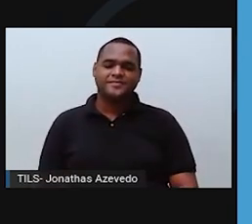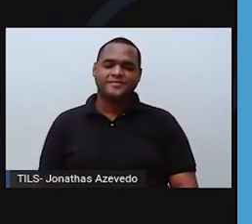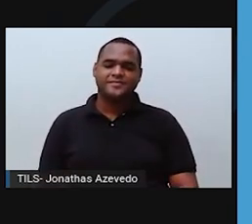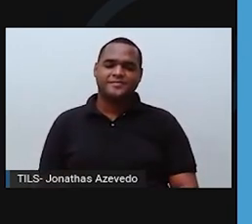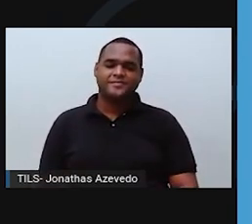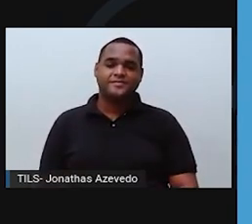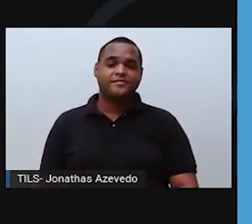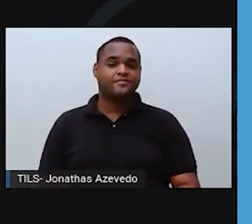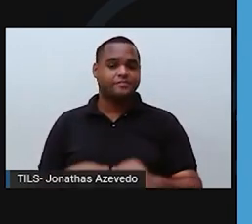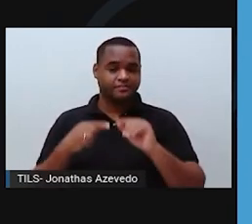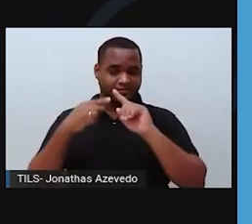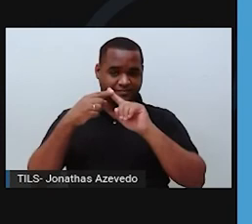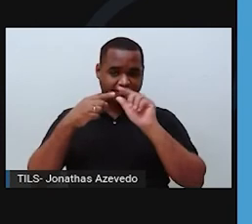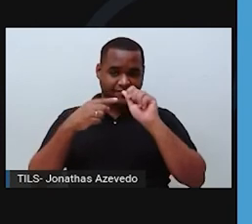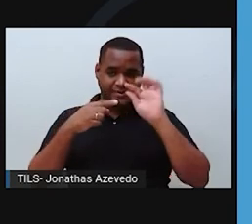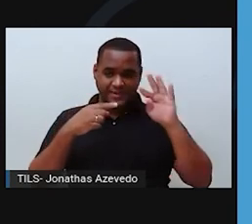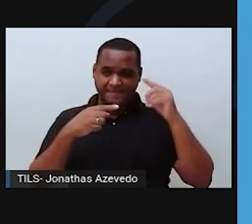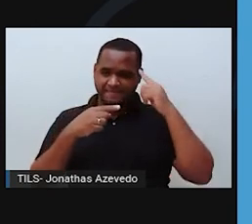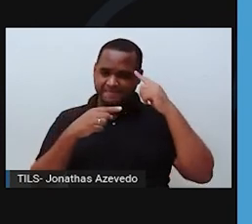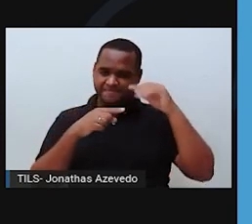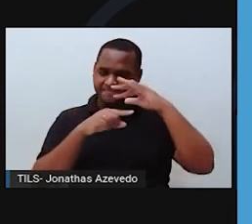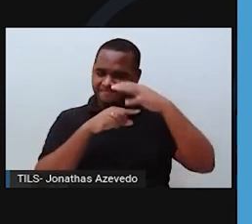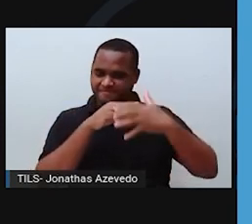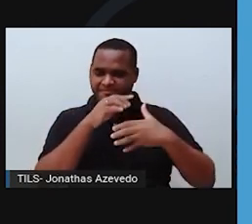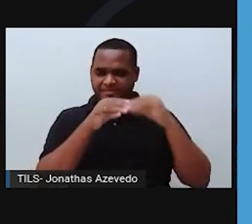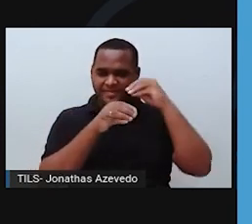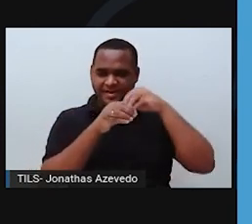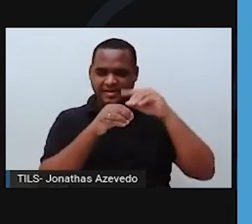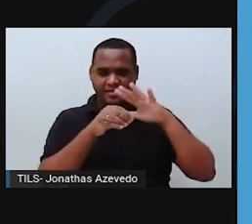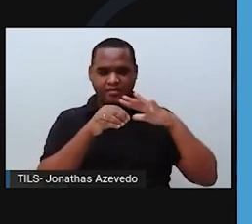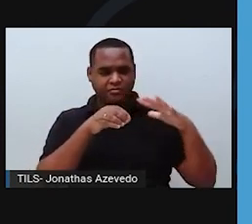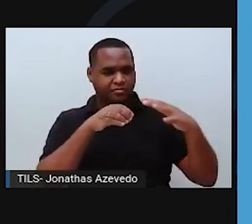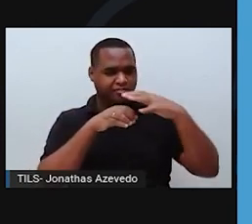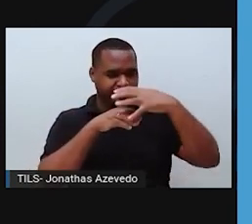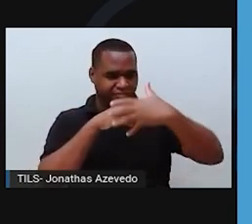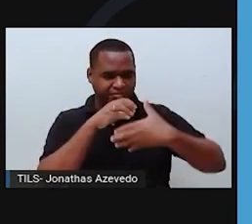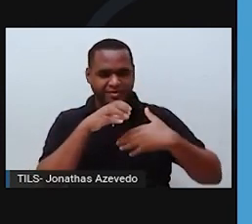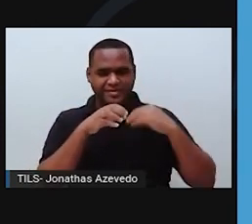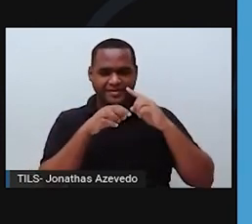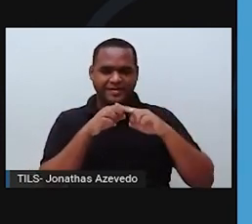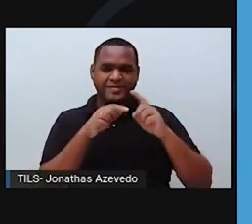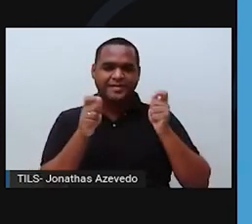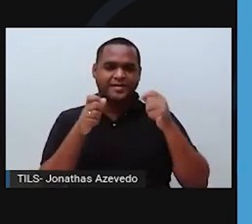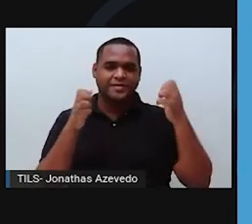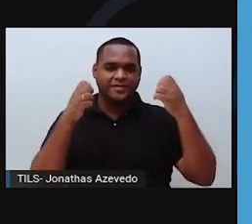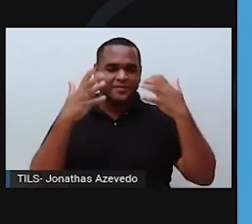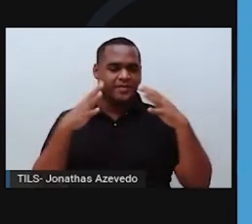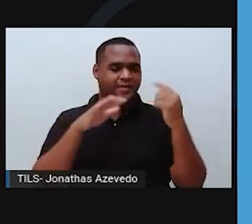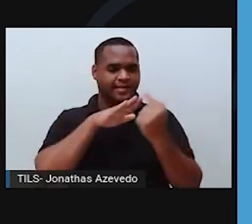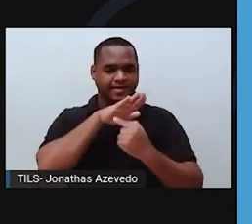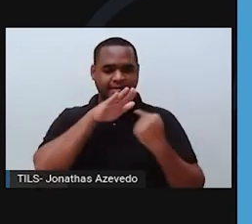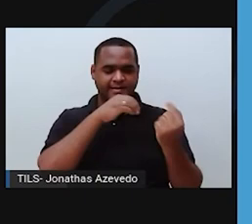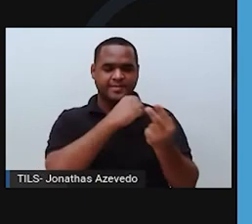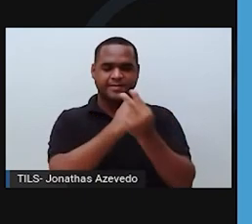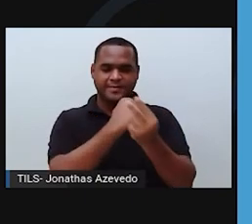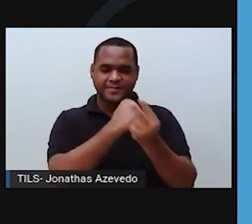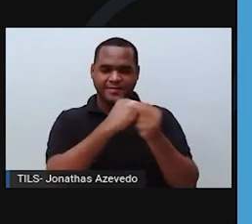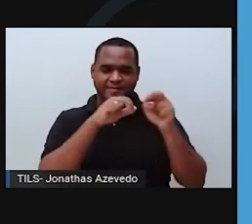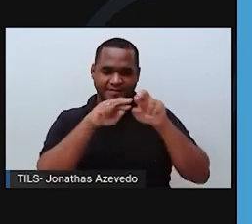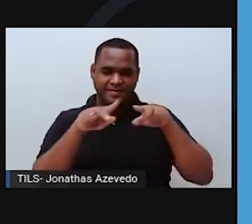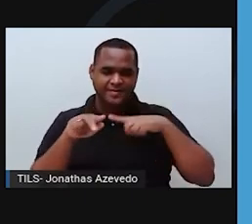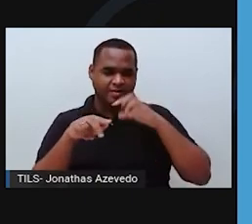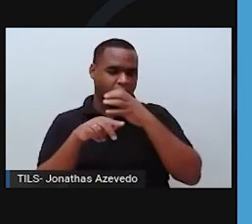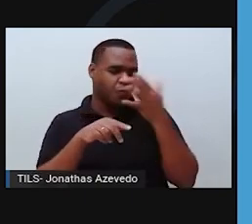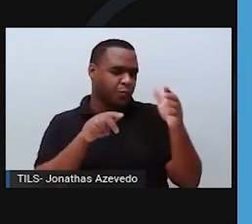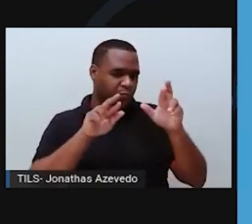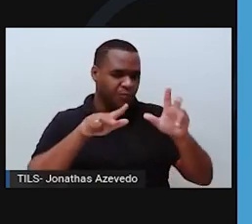A atmosfera é a camada externa que fica ao redor da Terra. É formada por gases que protegem o planeta do espaço exterior,